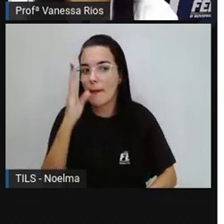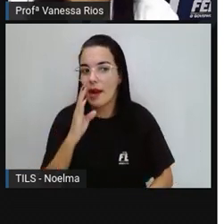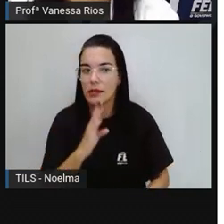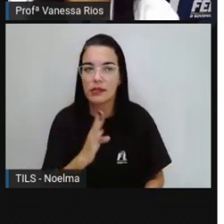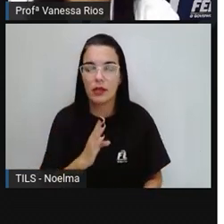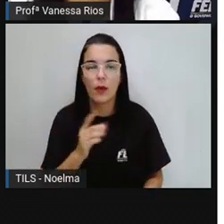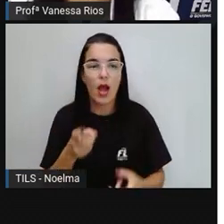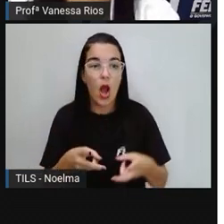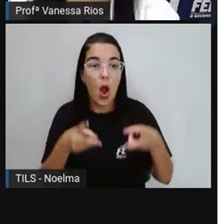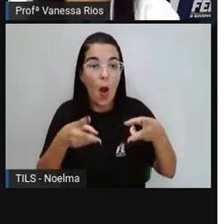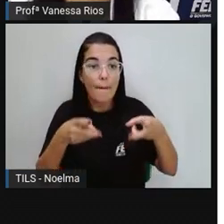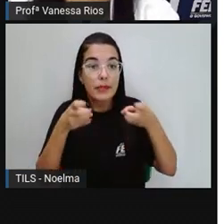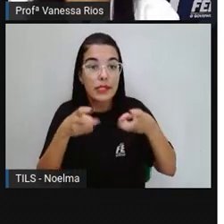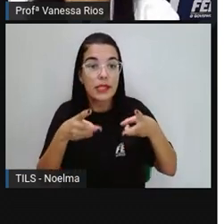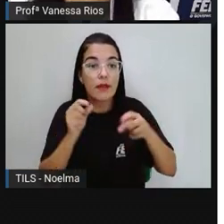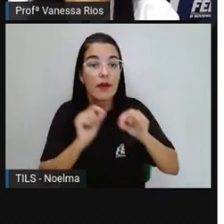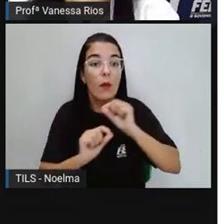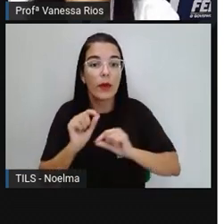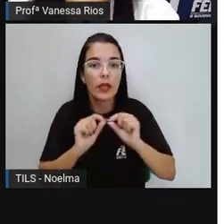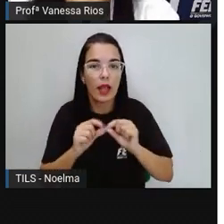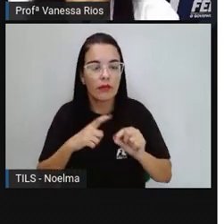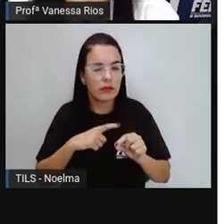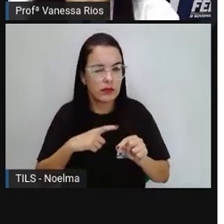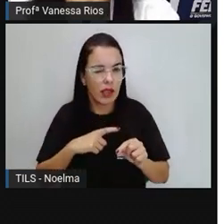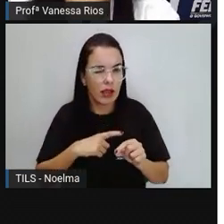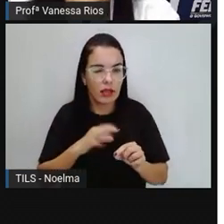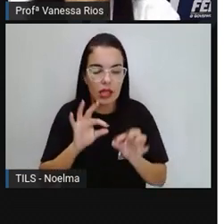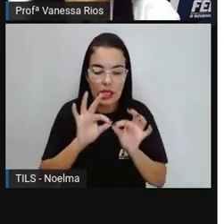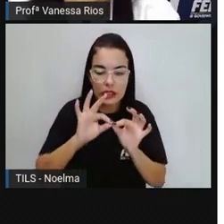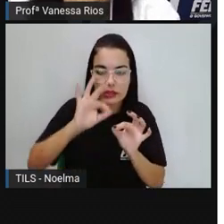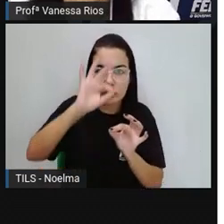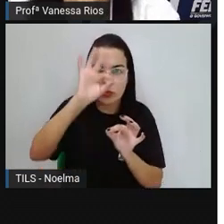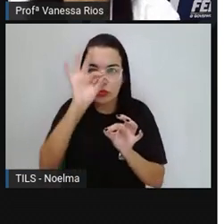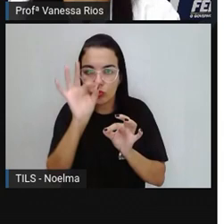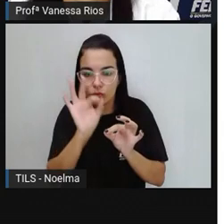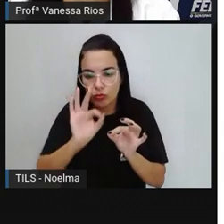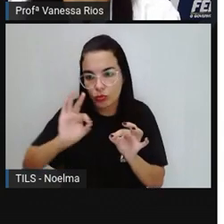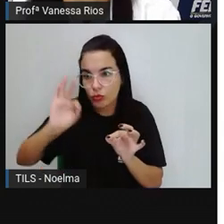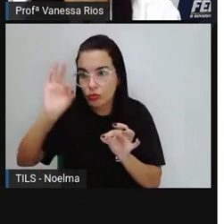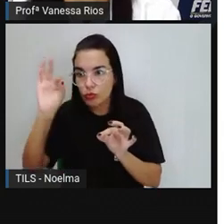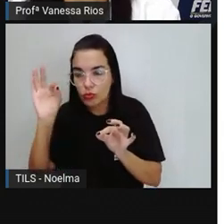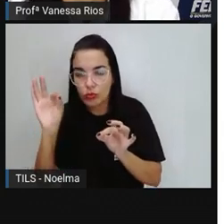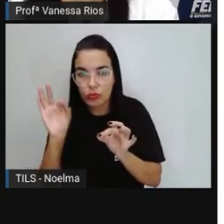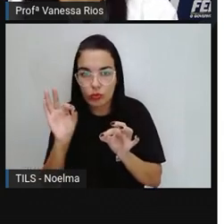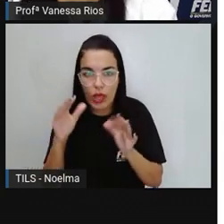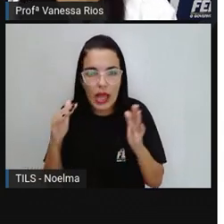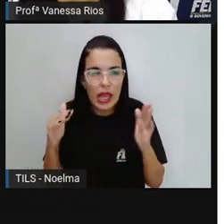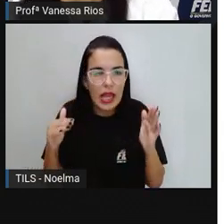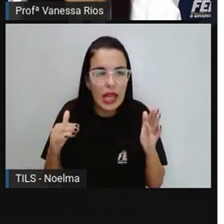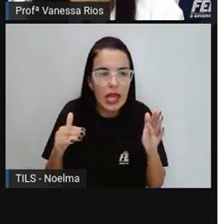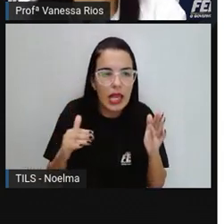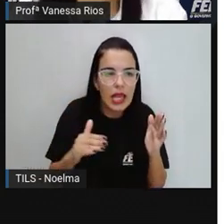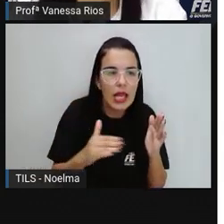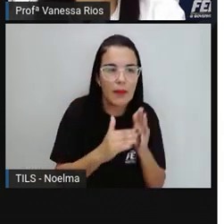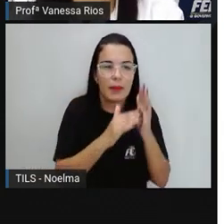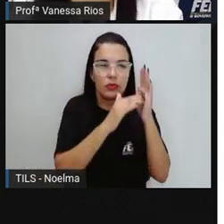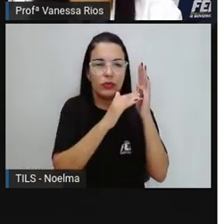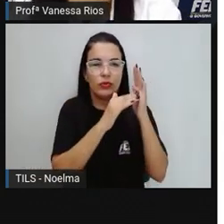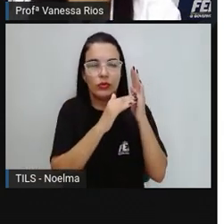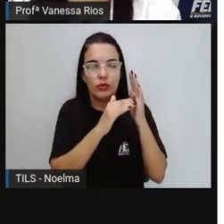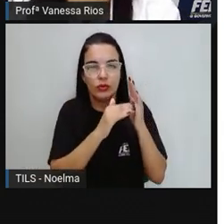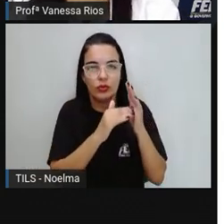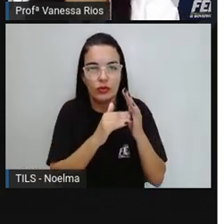ó, demarcações para espaços, né? onde foram colocados, aí, como limites para cada